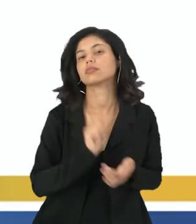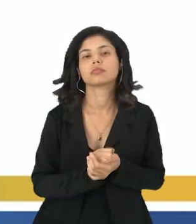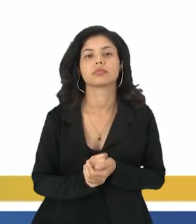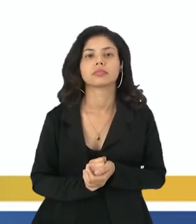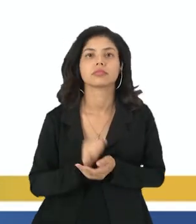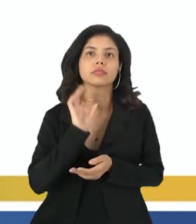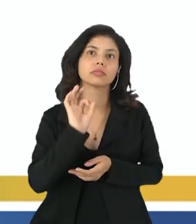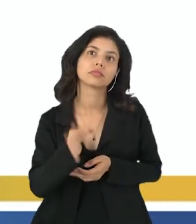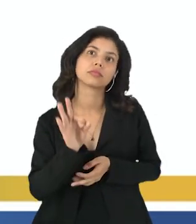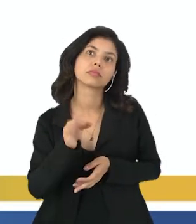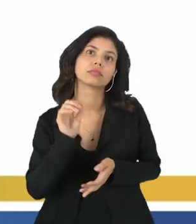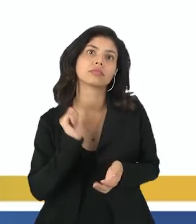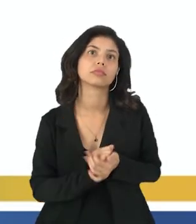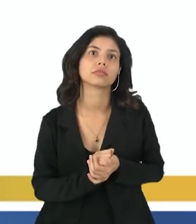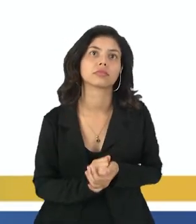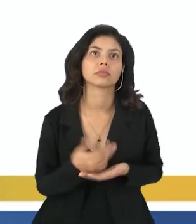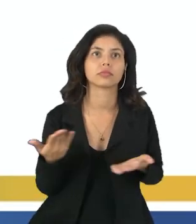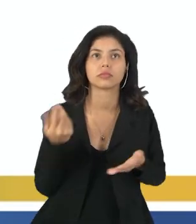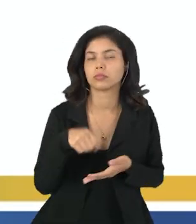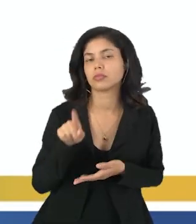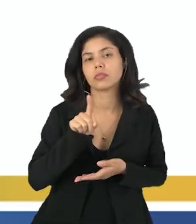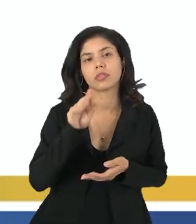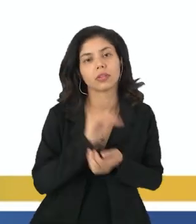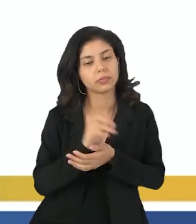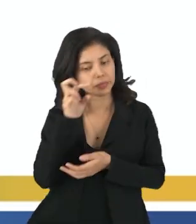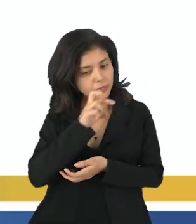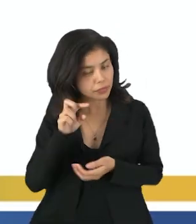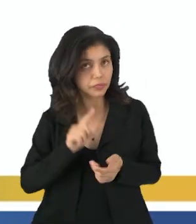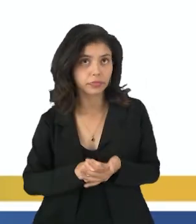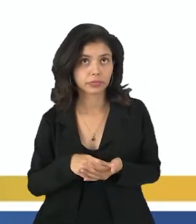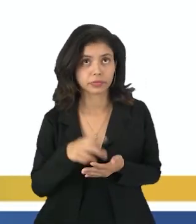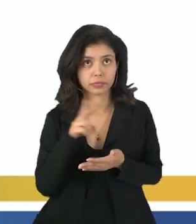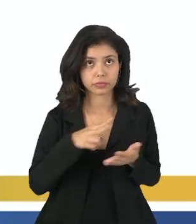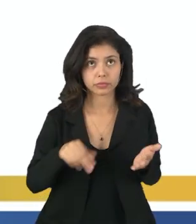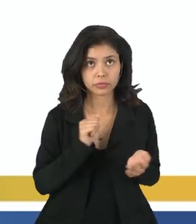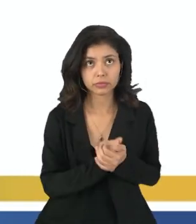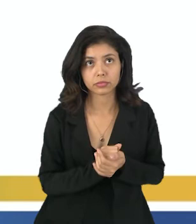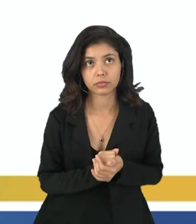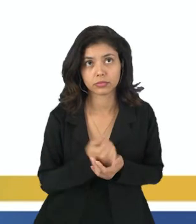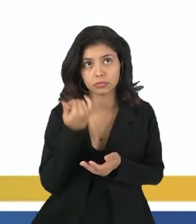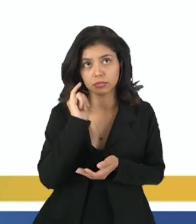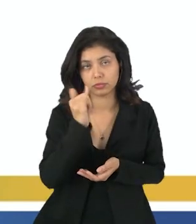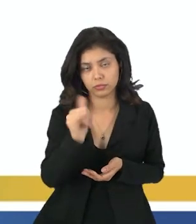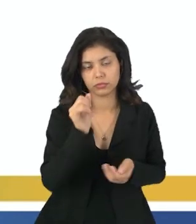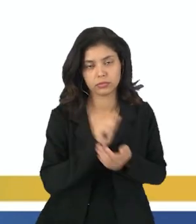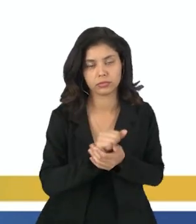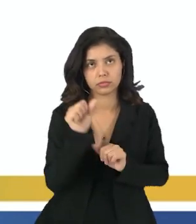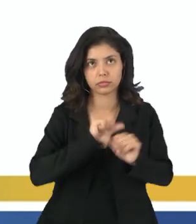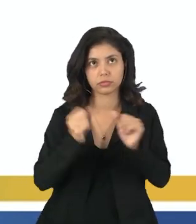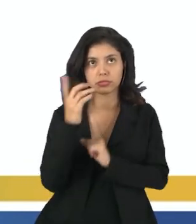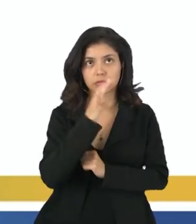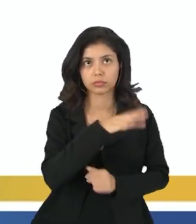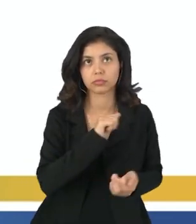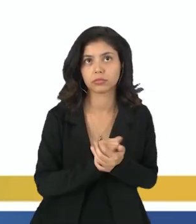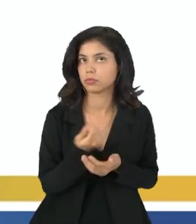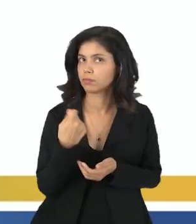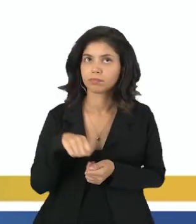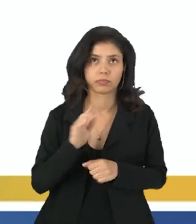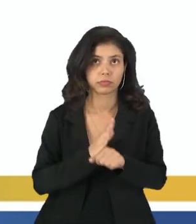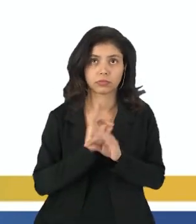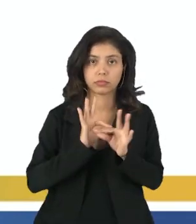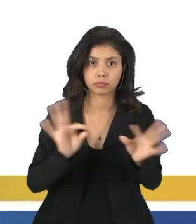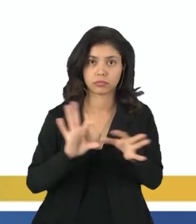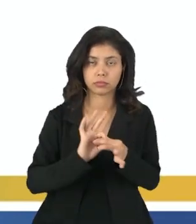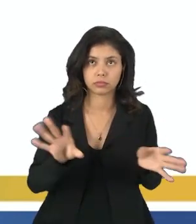a 3 aqui já está correta. Nós não precisaríamos nem analisar, mas vamos ler ali por tabela, né? A energia na forma de calor não